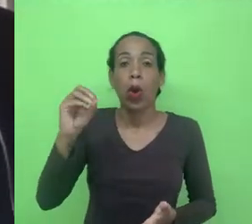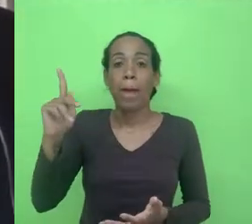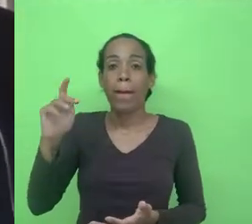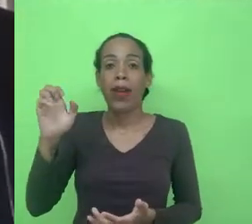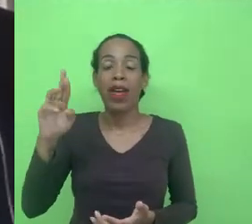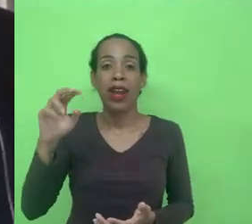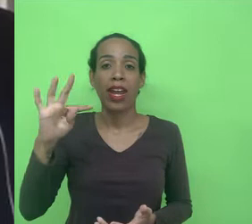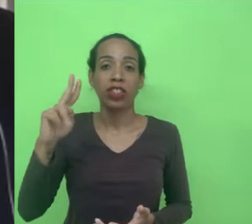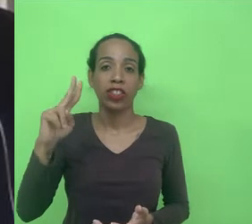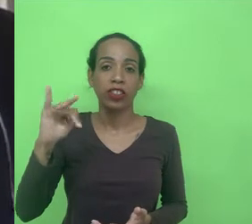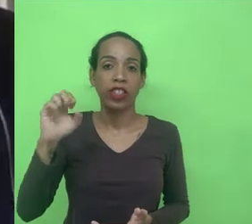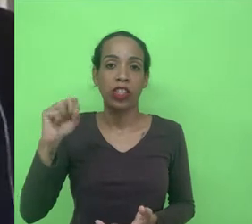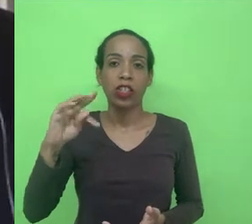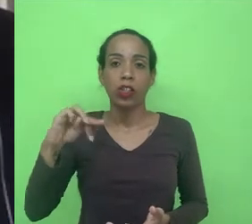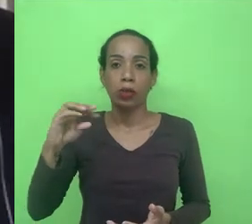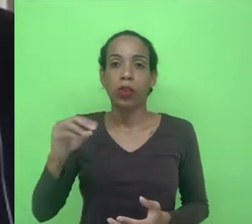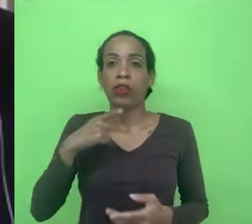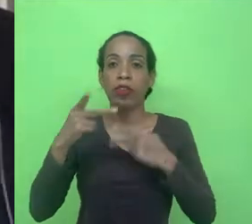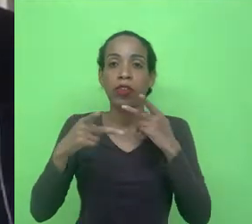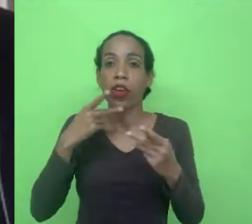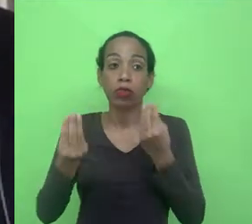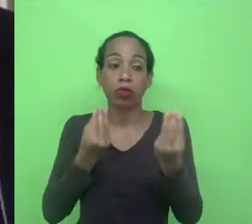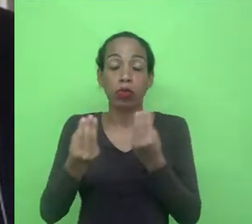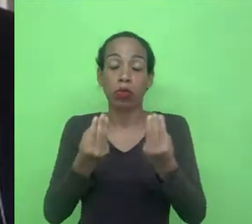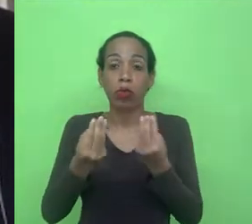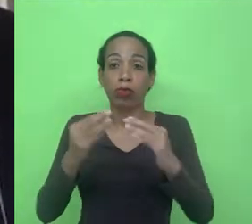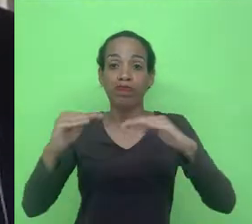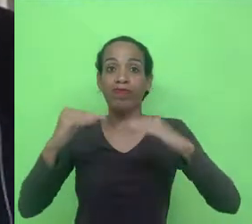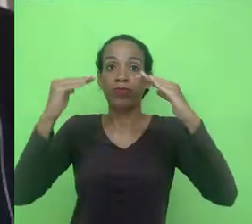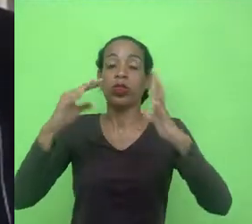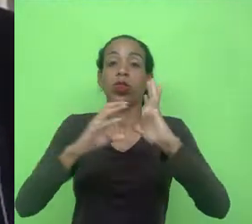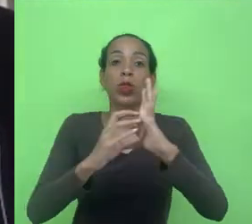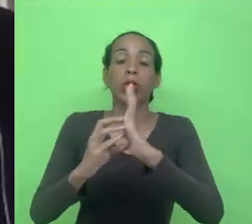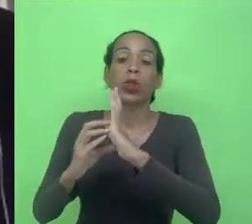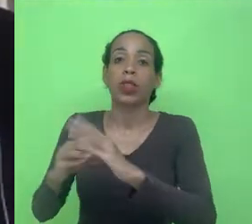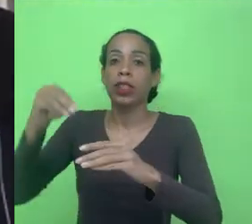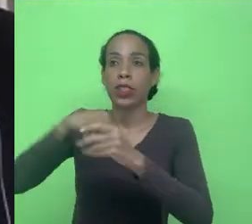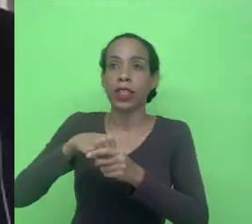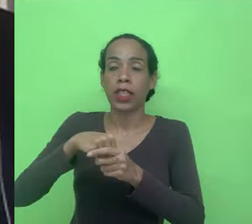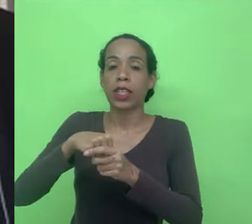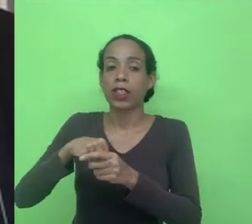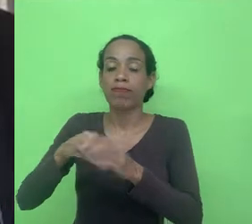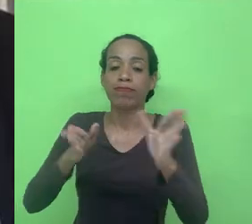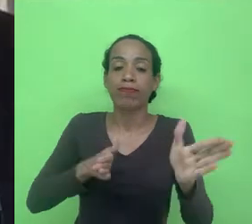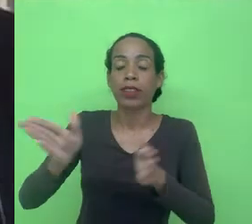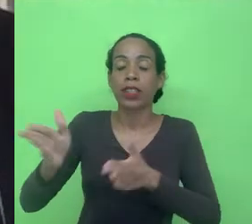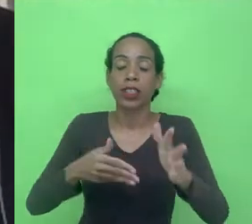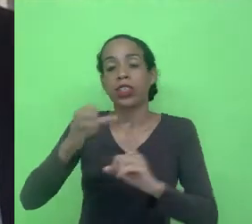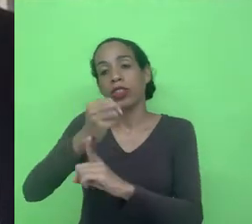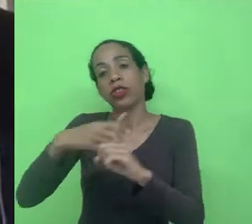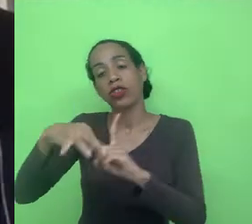a performance sobre como eles estão performando a soberania de dados dentro das suas mediações sociais dentro da sua